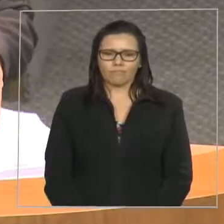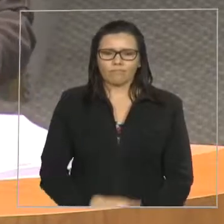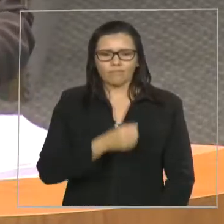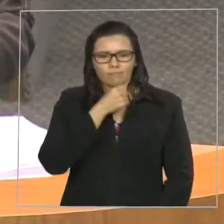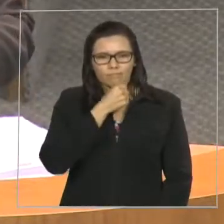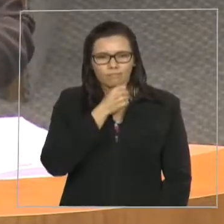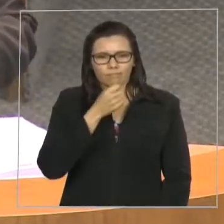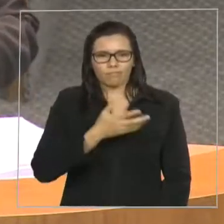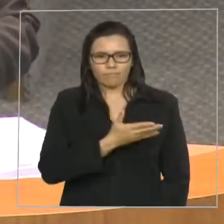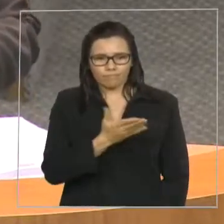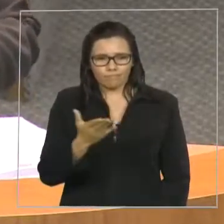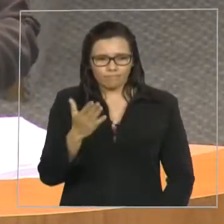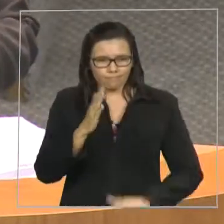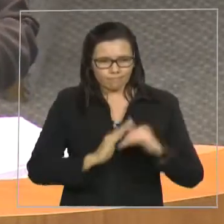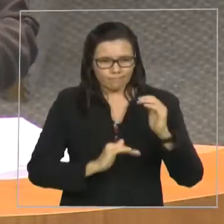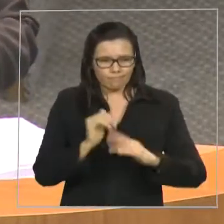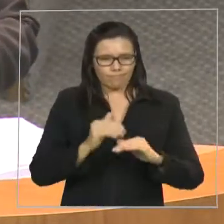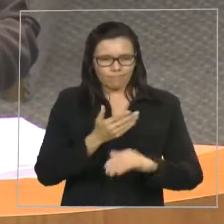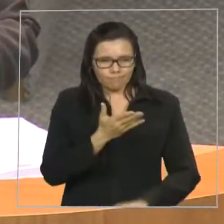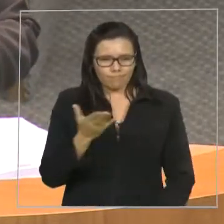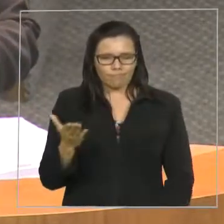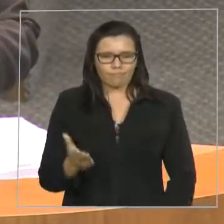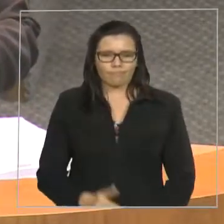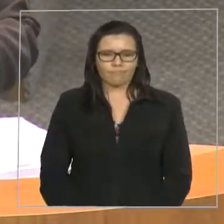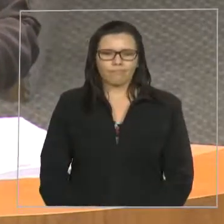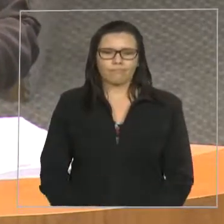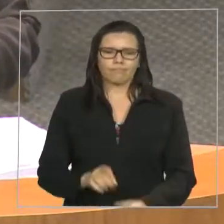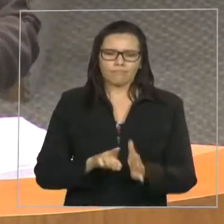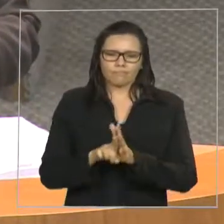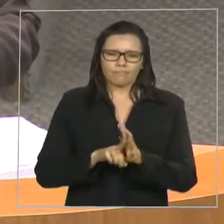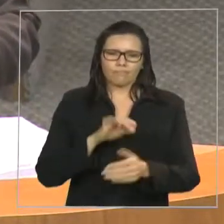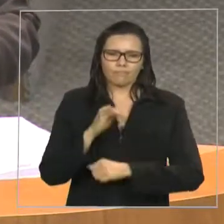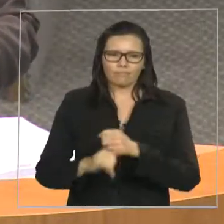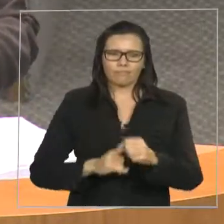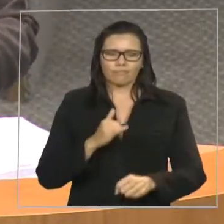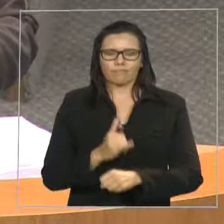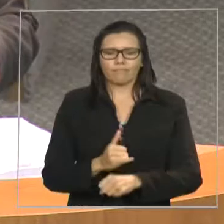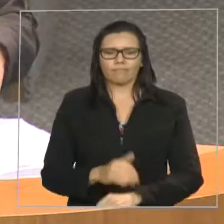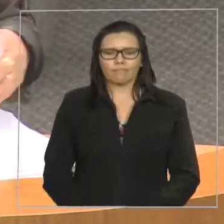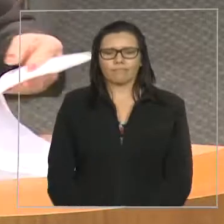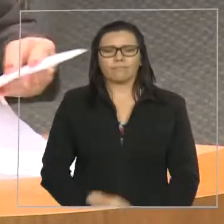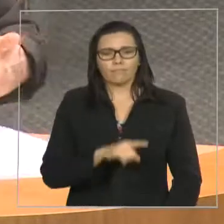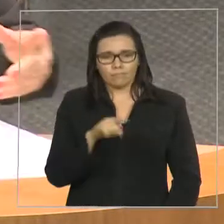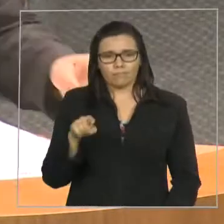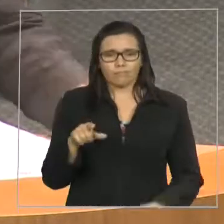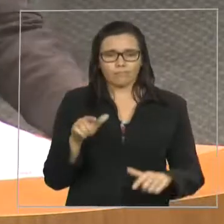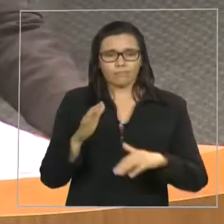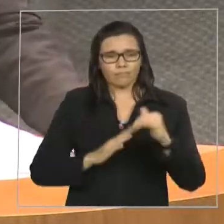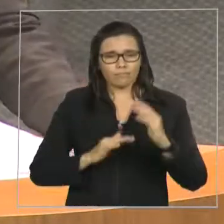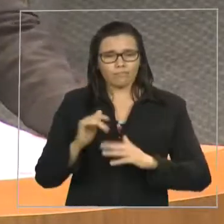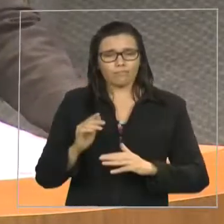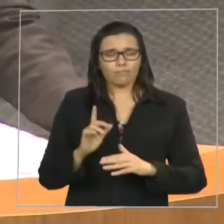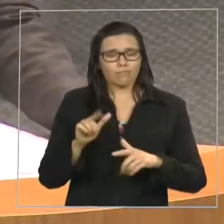senhores e senhoras da imprensa, internautas, funcionários desta casa.